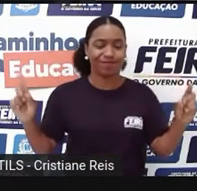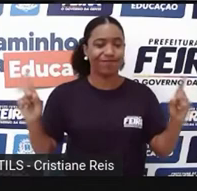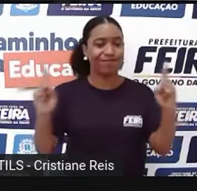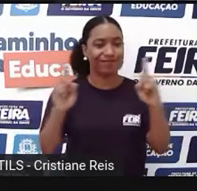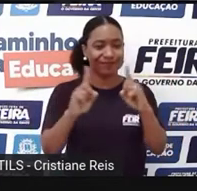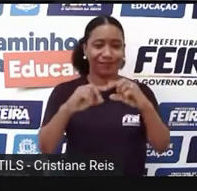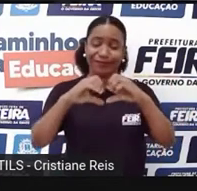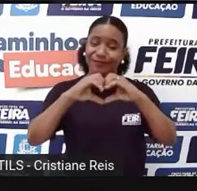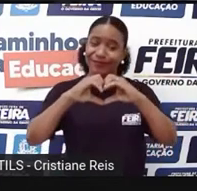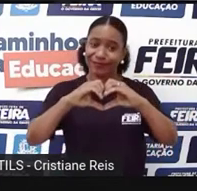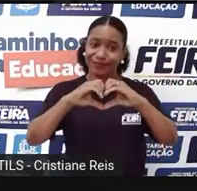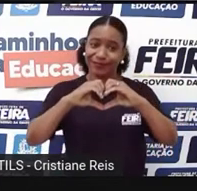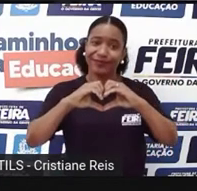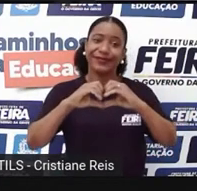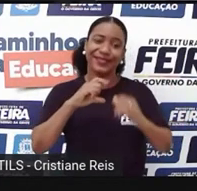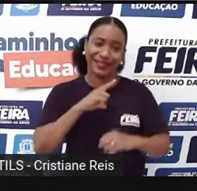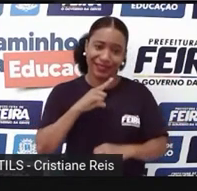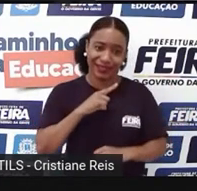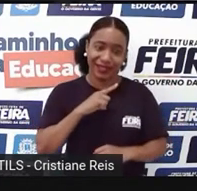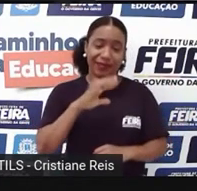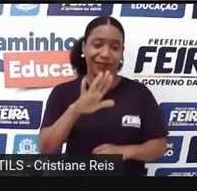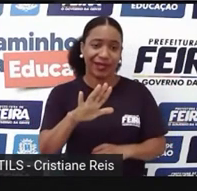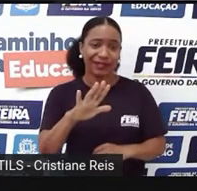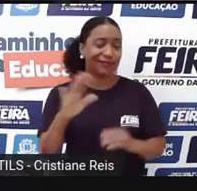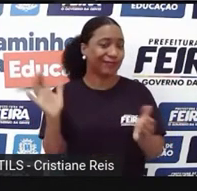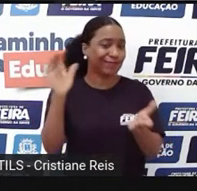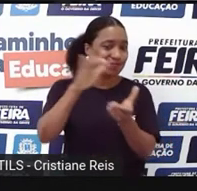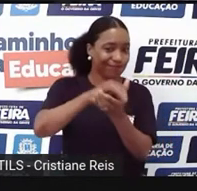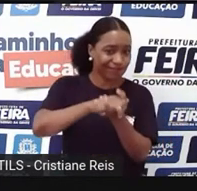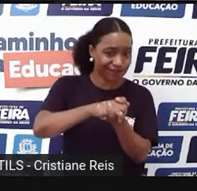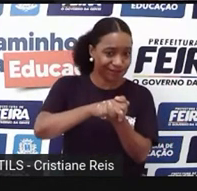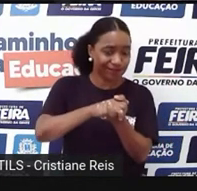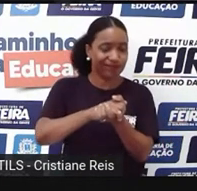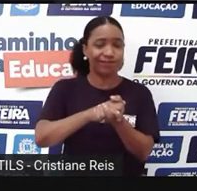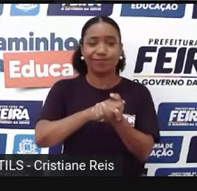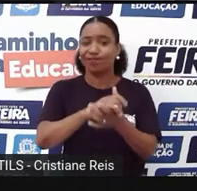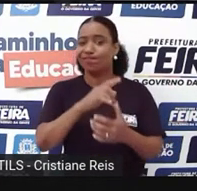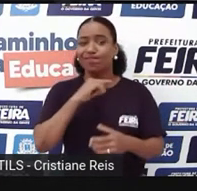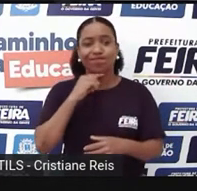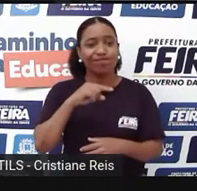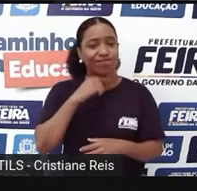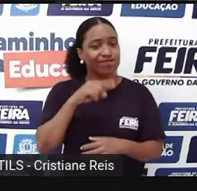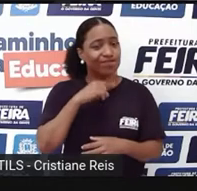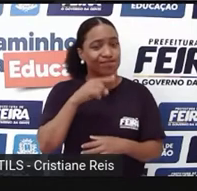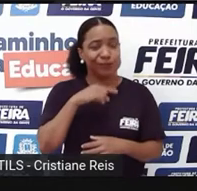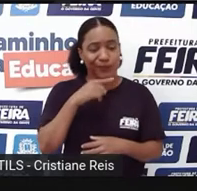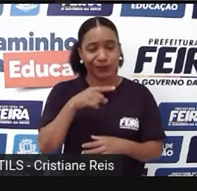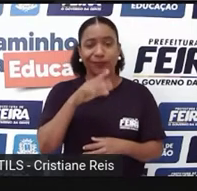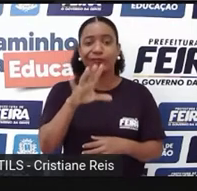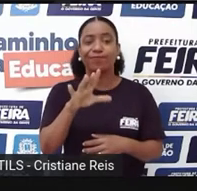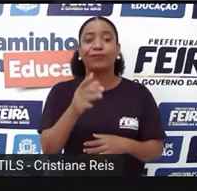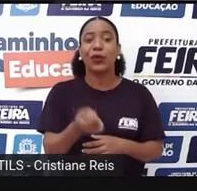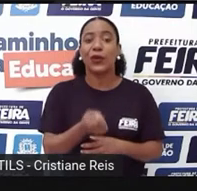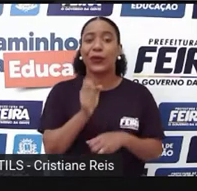e morreram porque não podiam combatizar o amor deles.